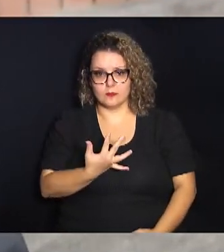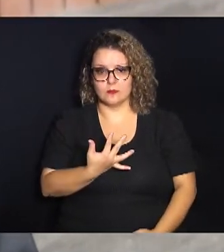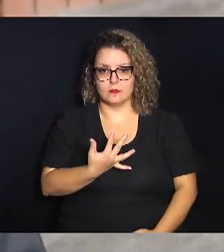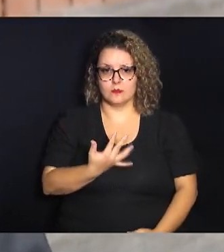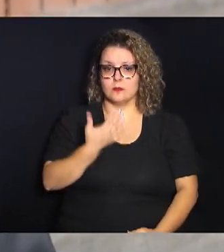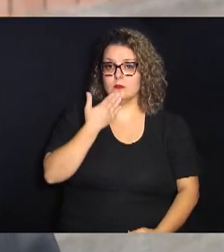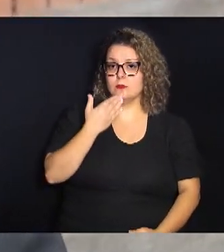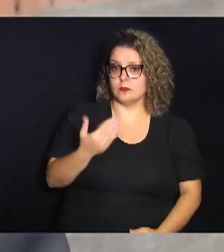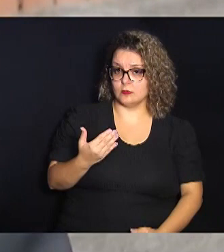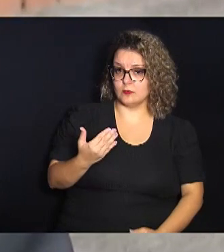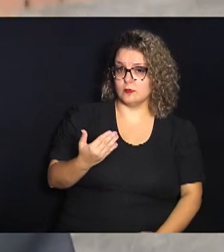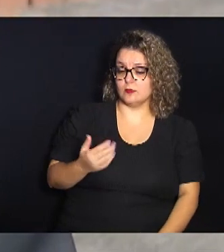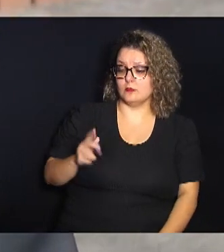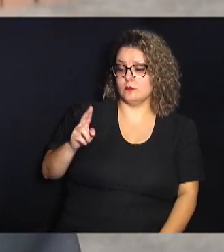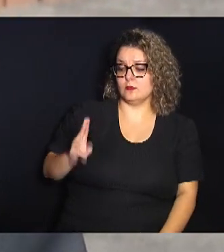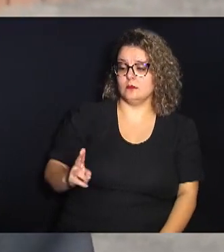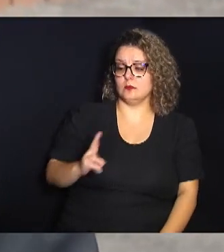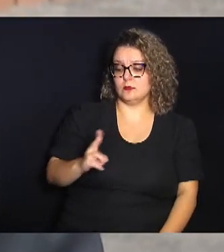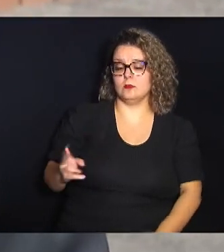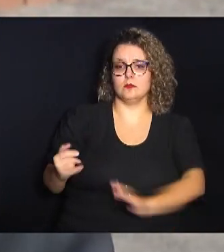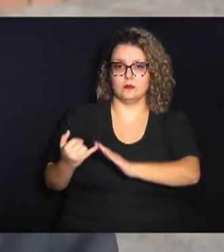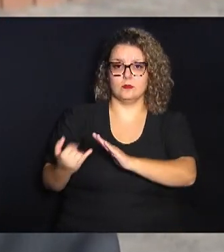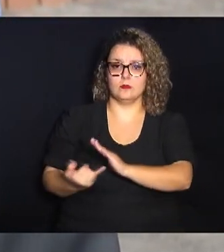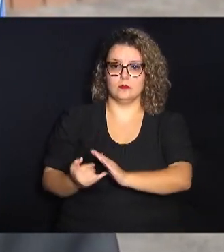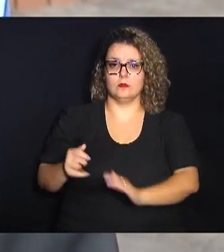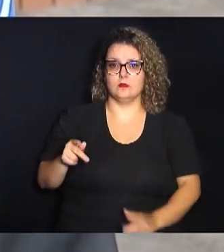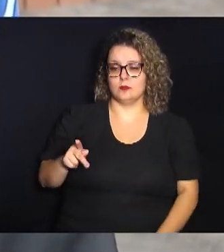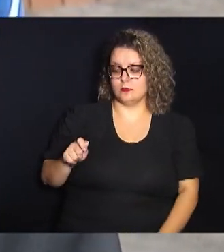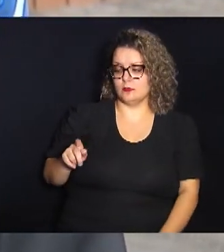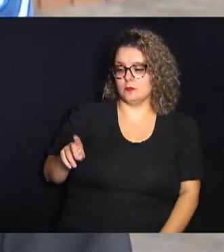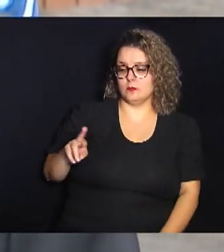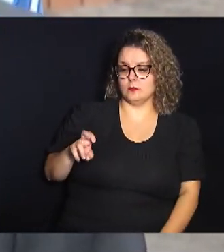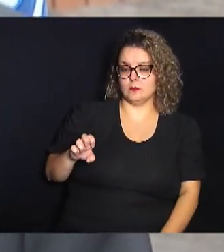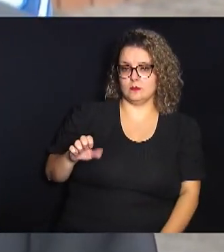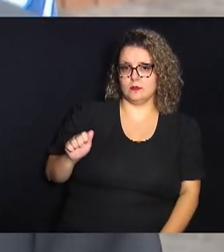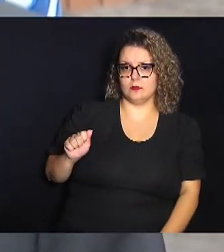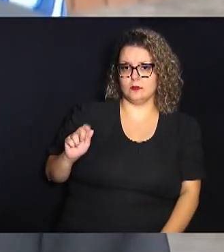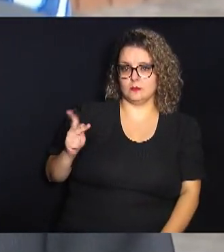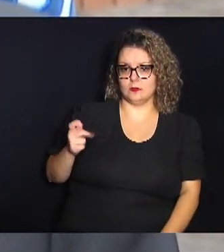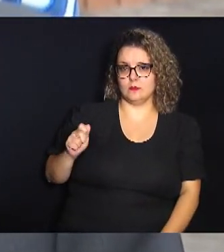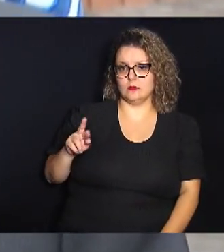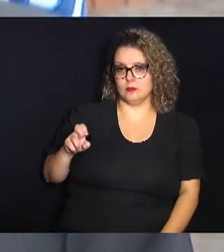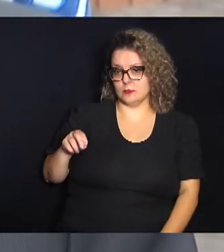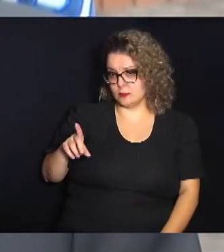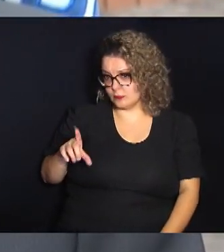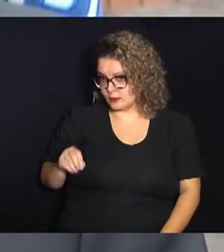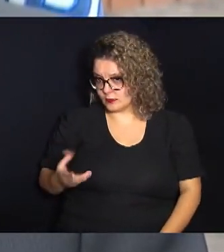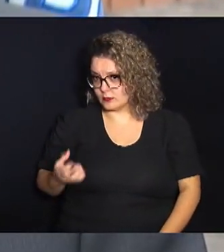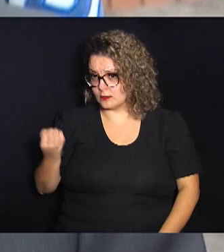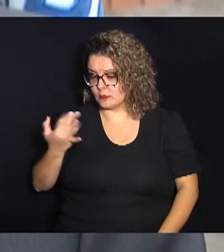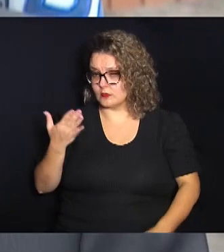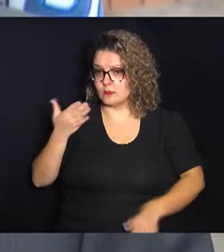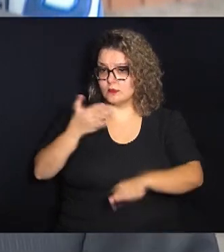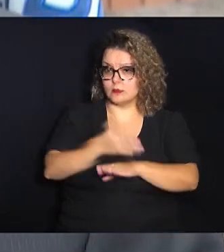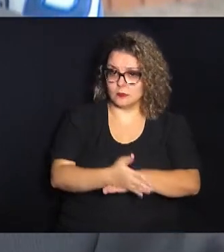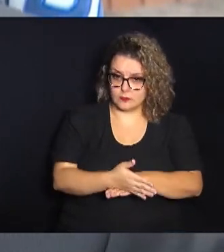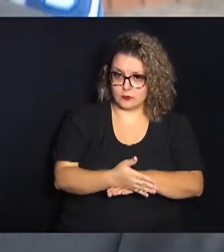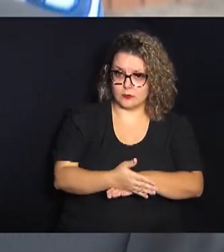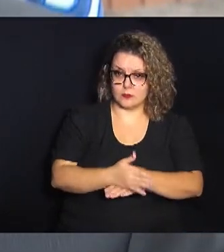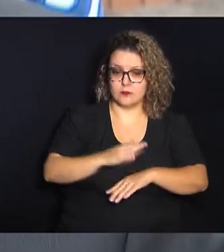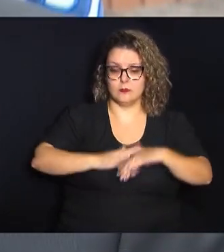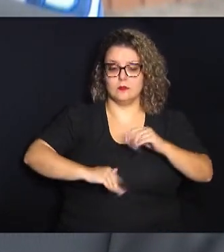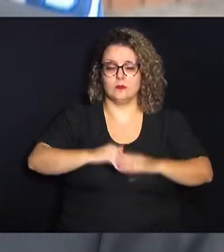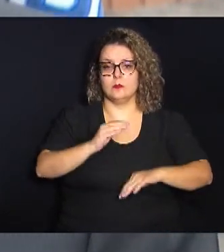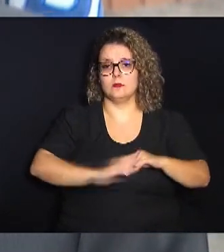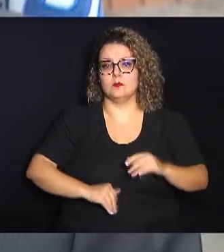para o Instituto Padre Haroldo quantos participaram do programa Mão Amiga